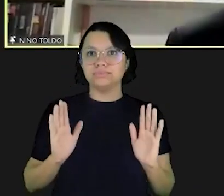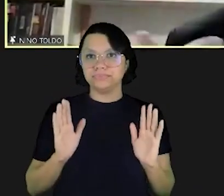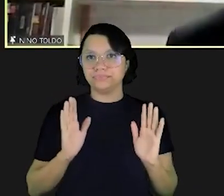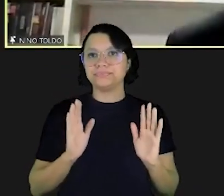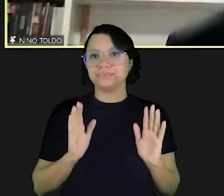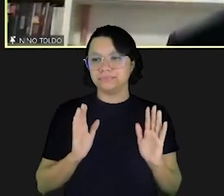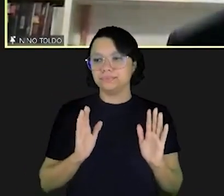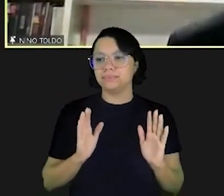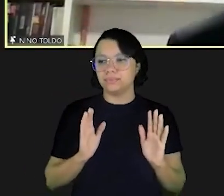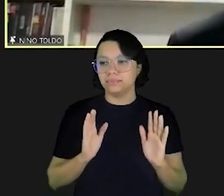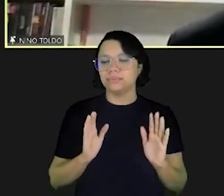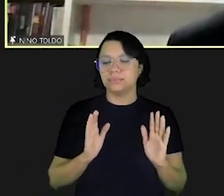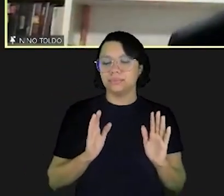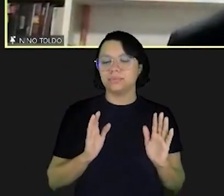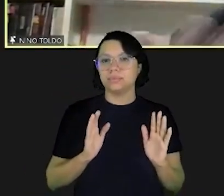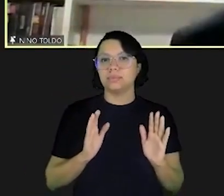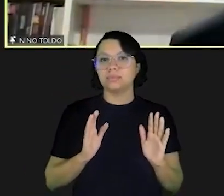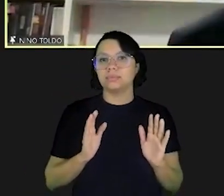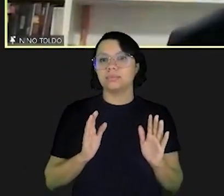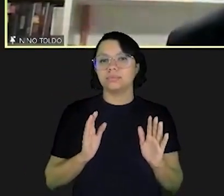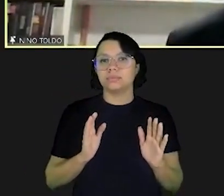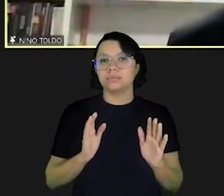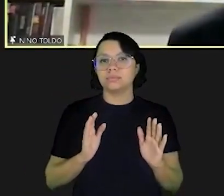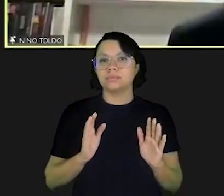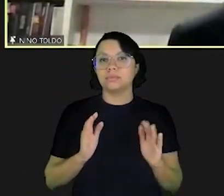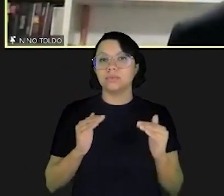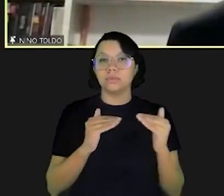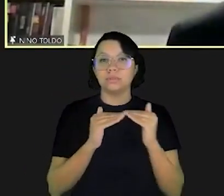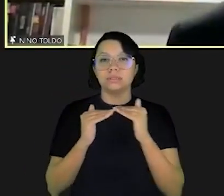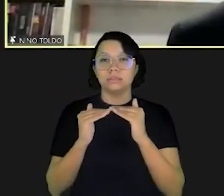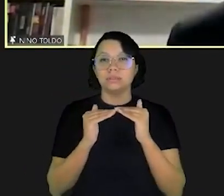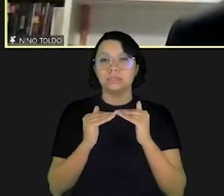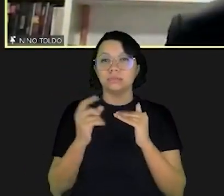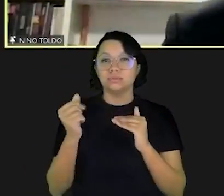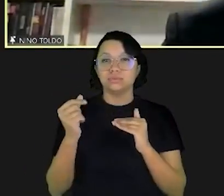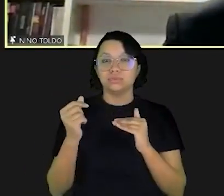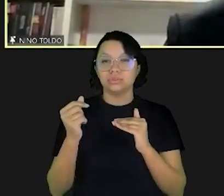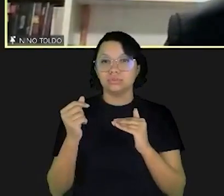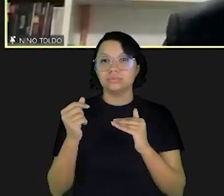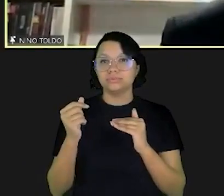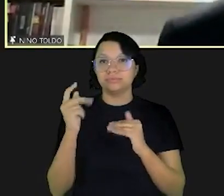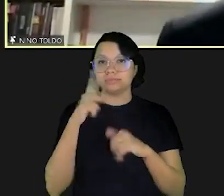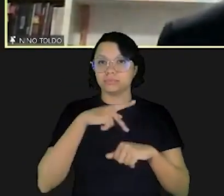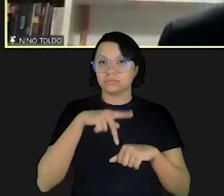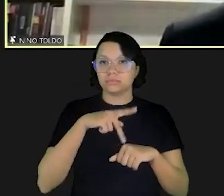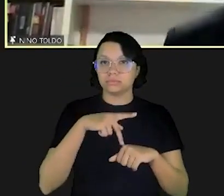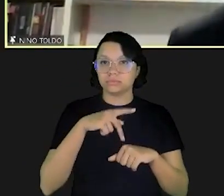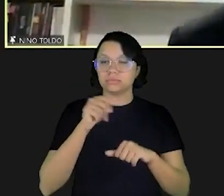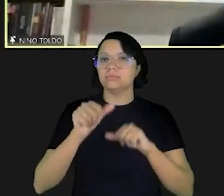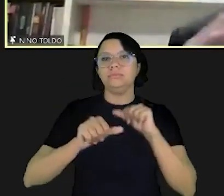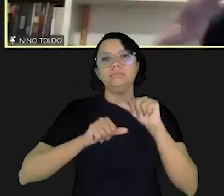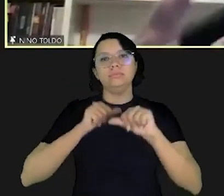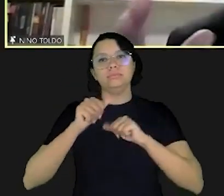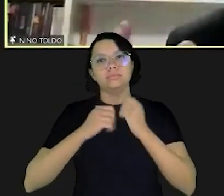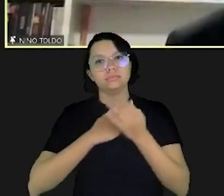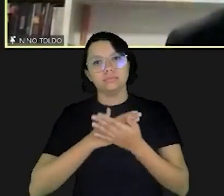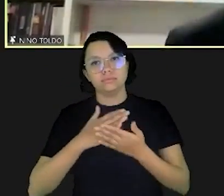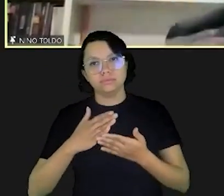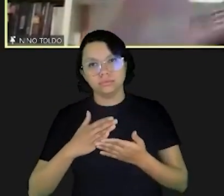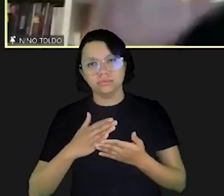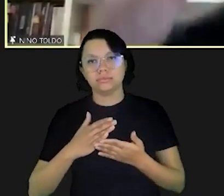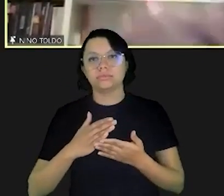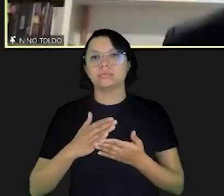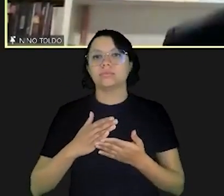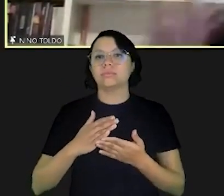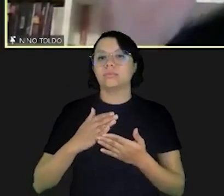muito rápido muito imediatista com a estabilização da moeda no país essas coisas começaram a